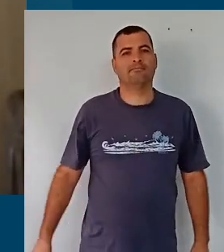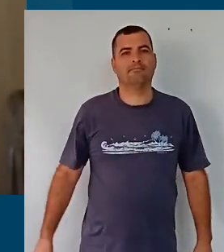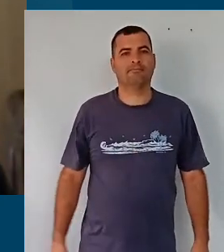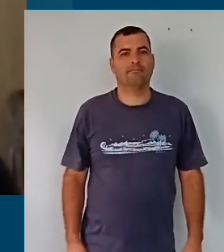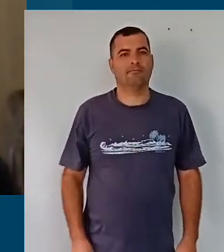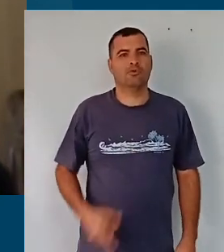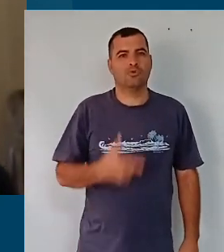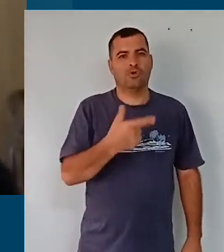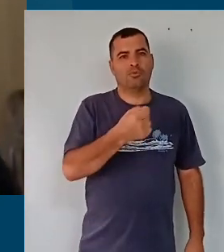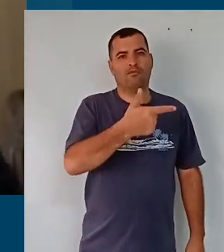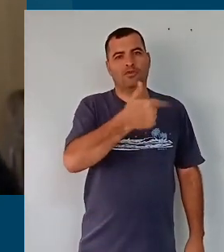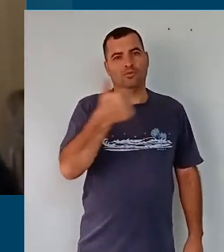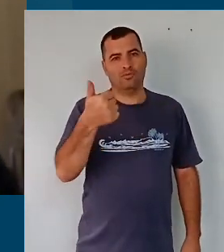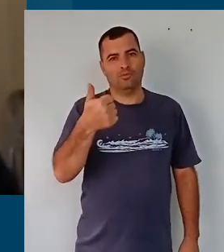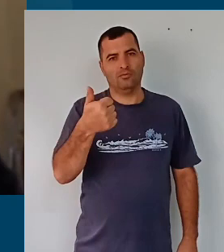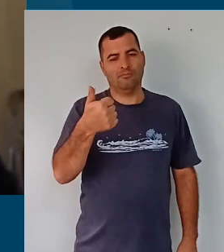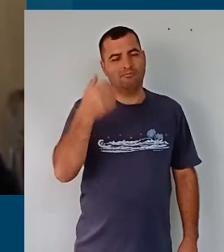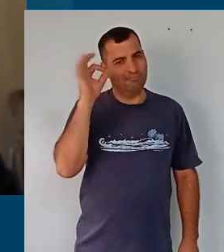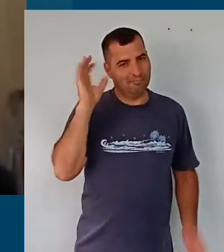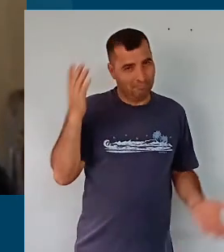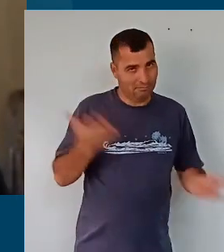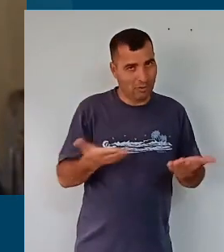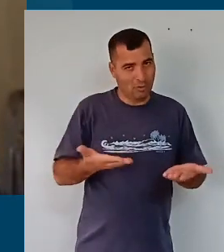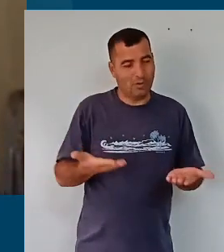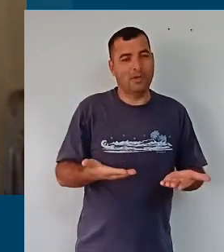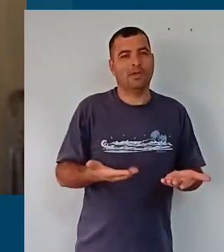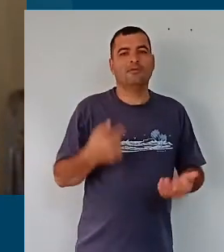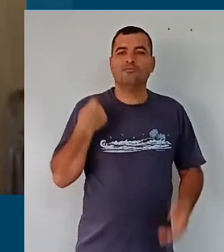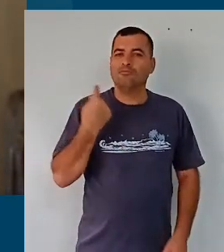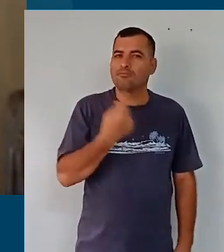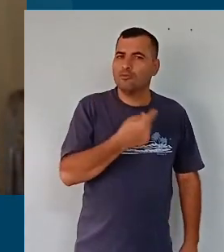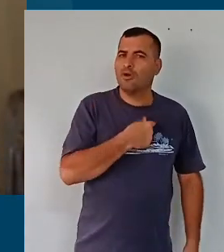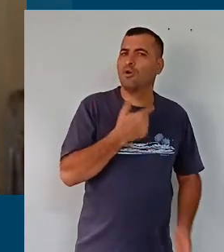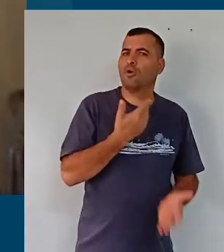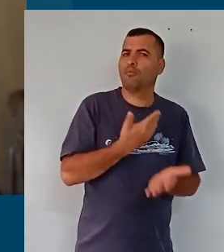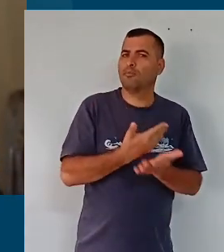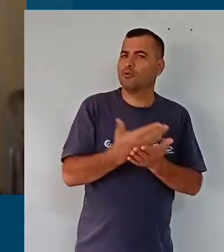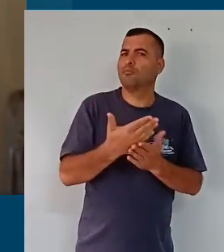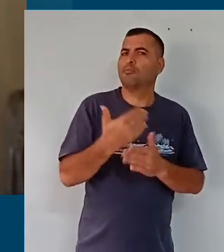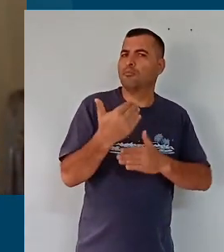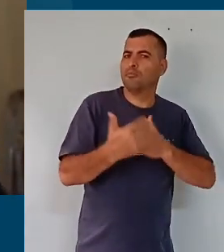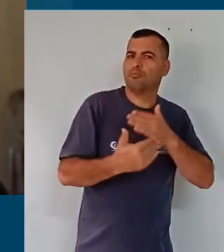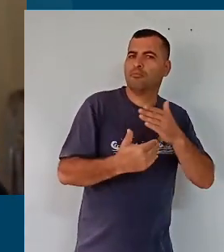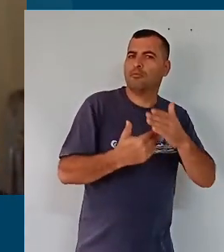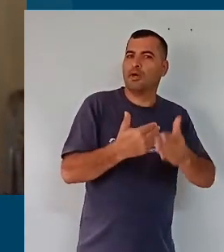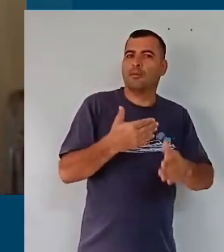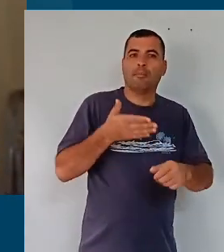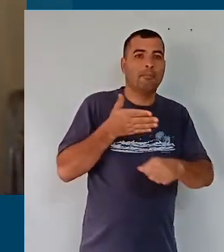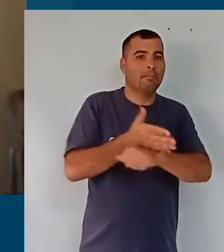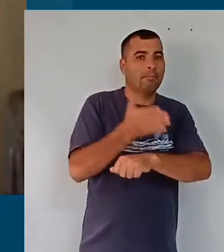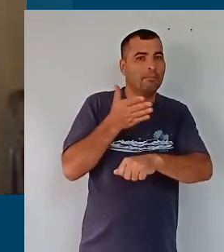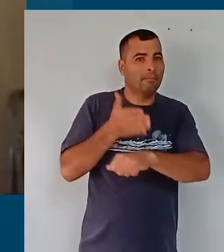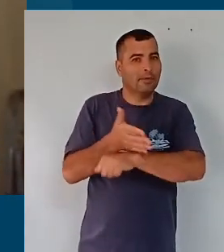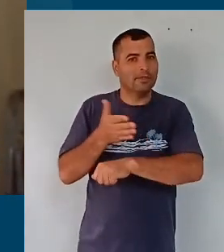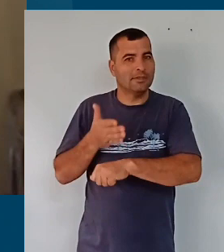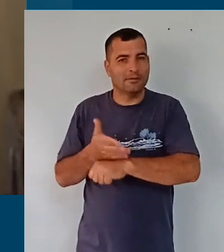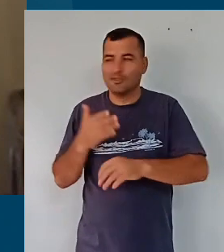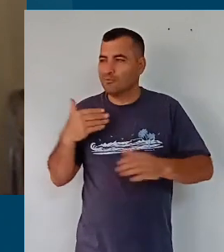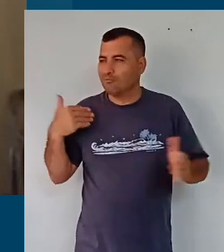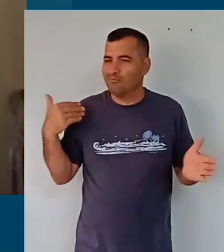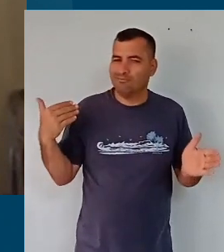Em 2021, especificamente, nós passamos por um processo participativo de